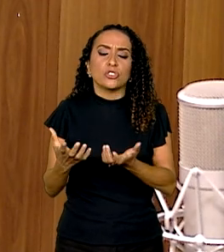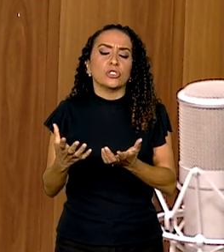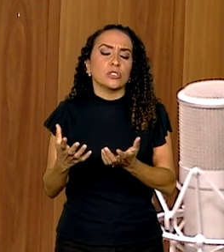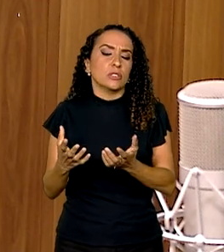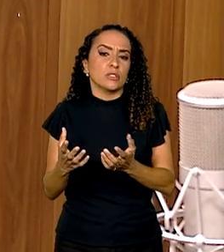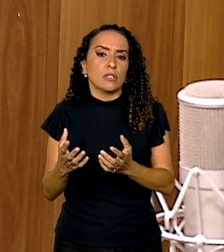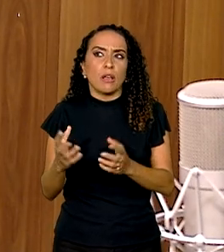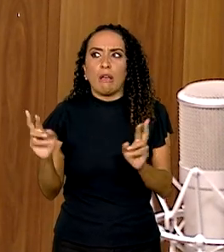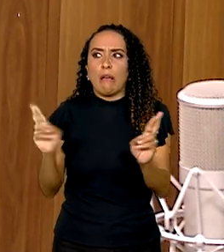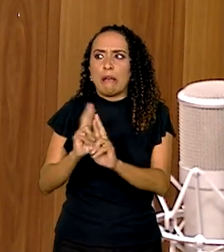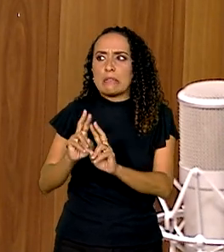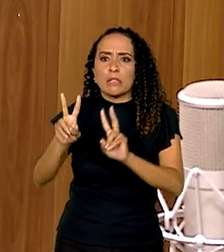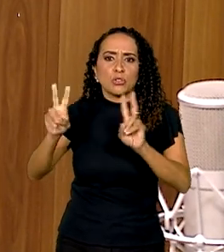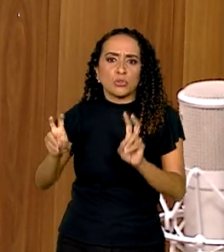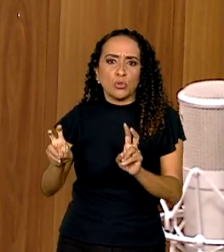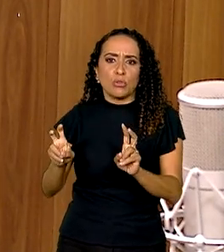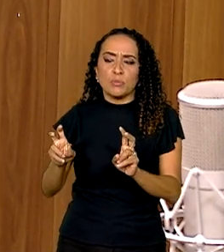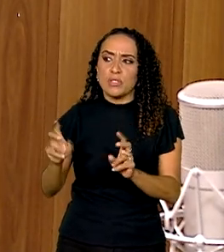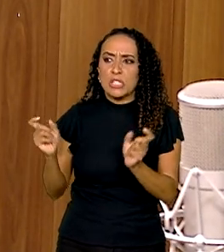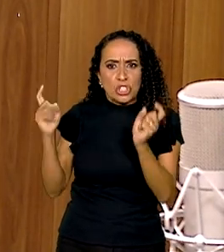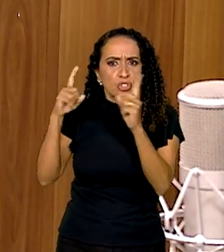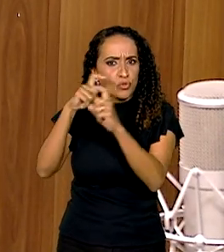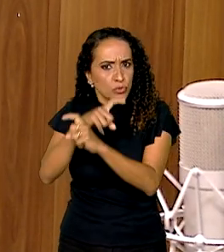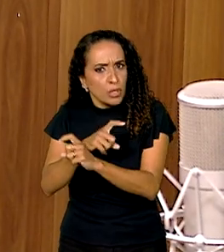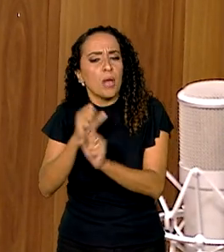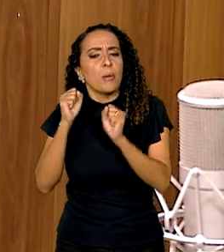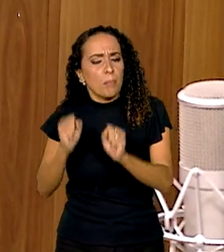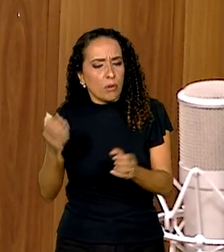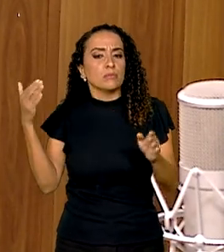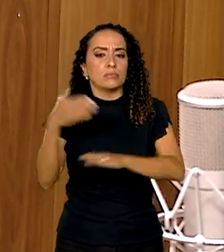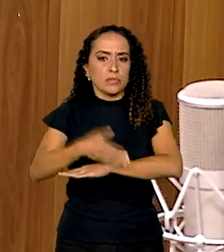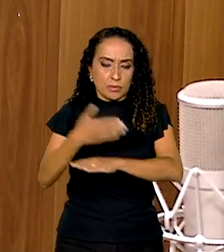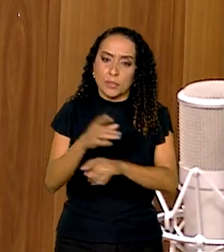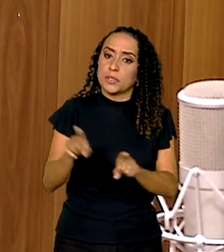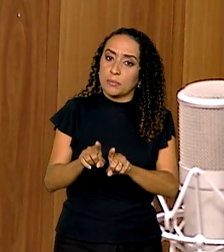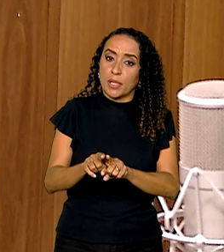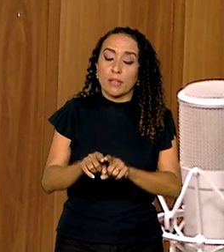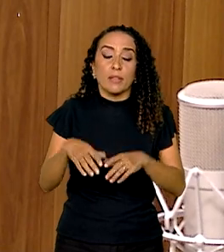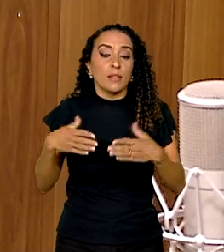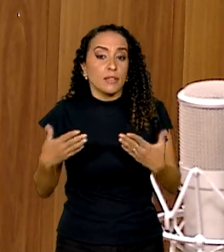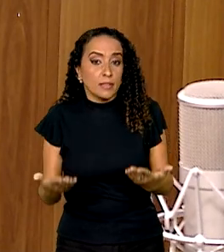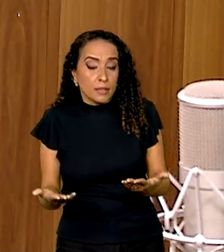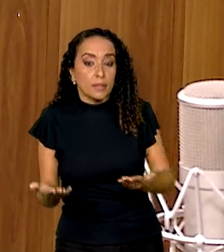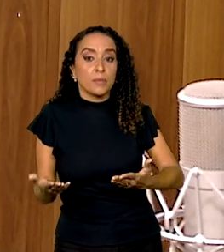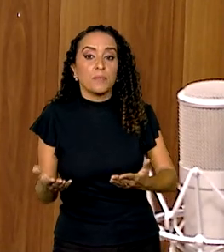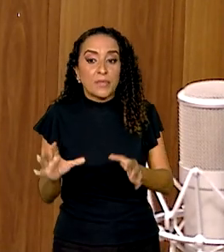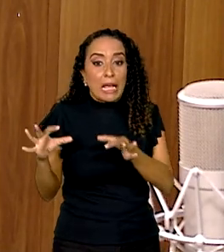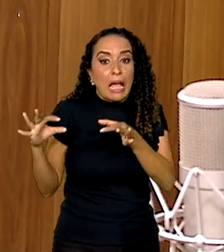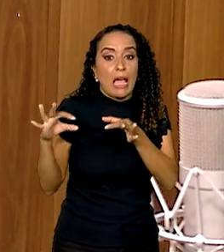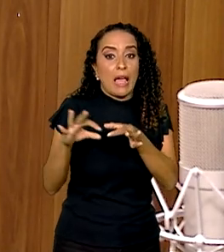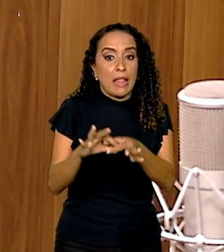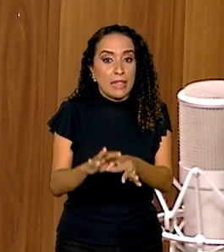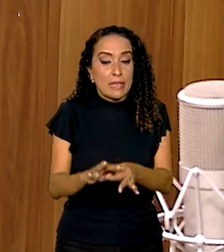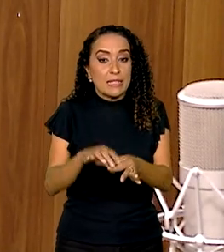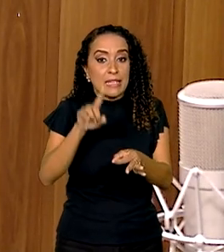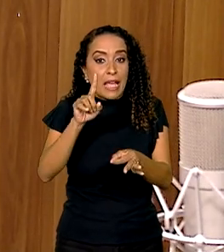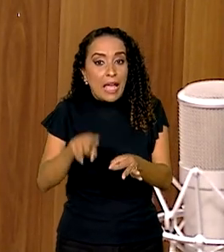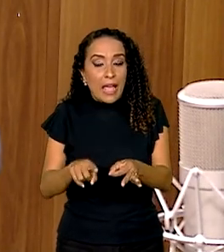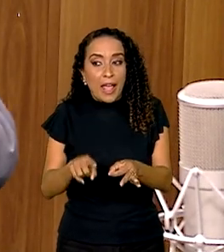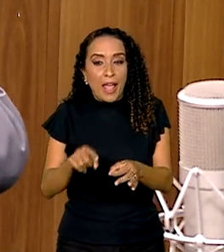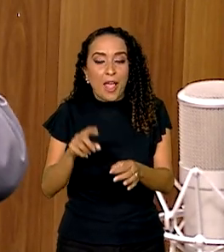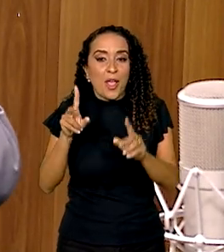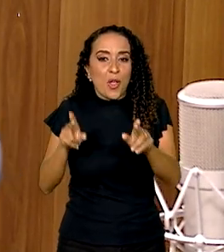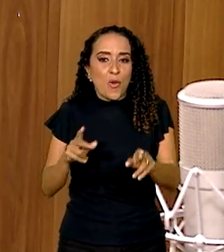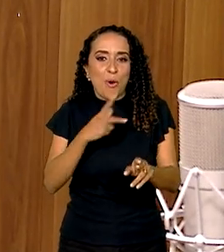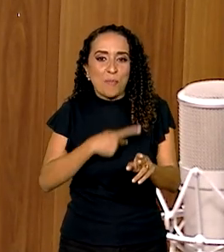em relação às suas dificuldades, poder participar. Neste caso, a aliança, como diz o presidente